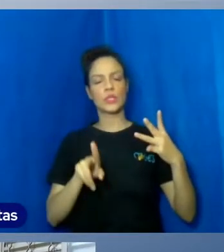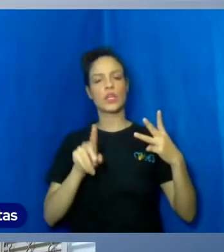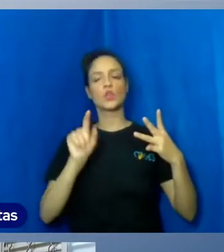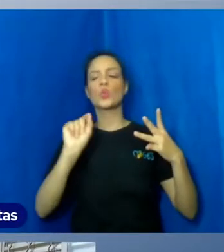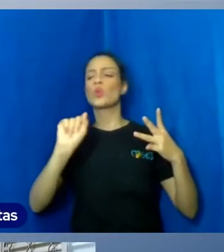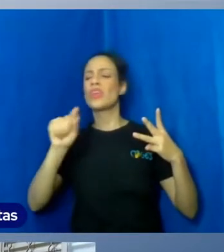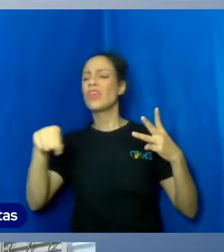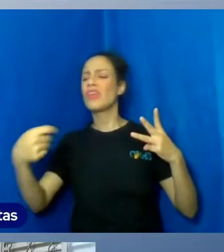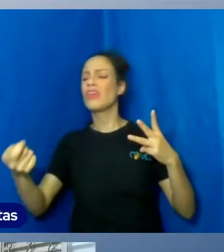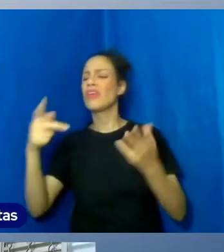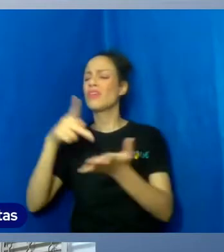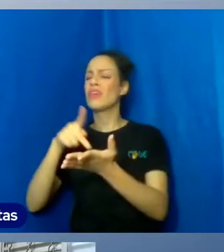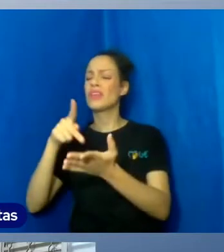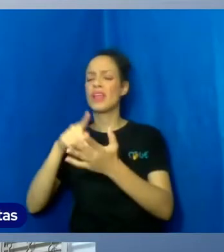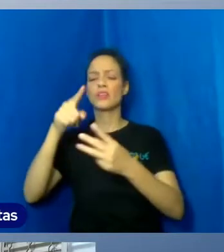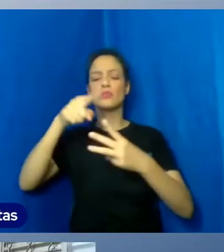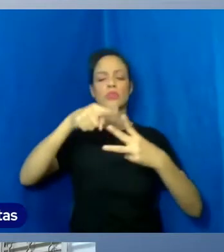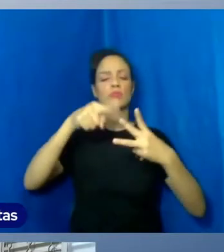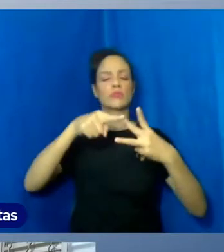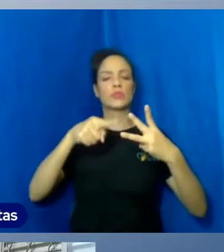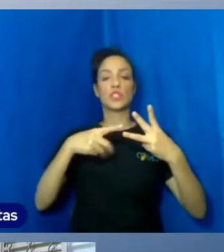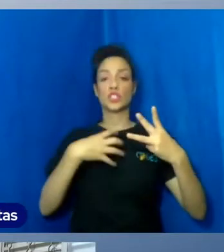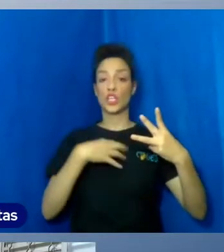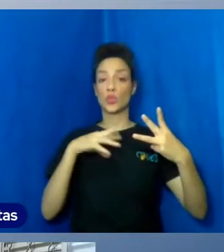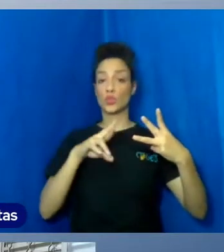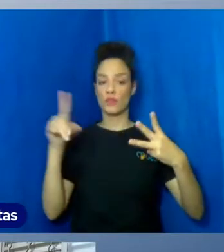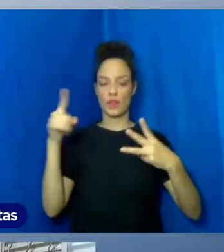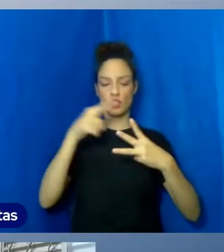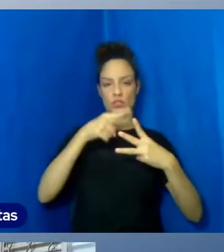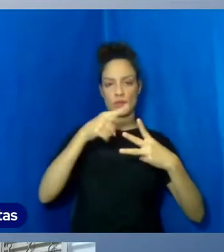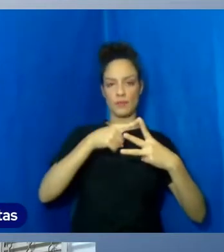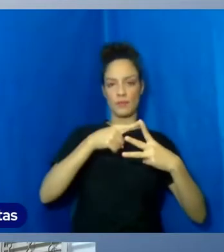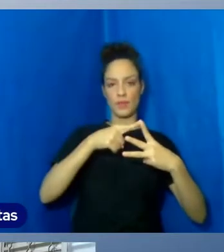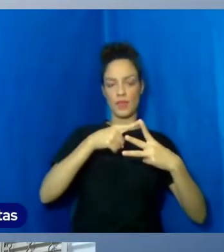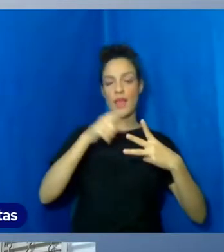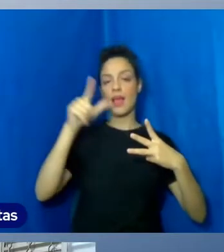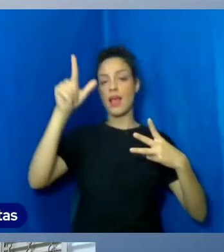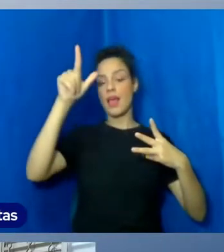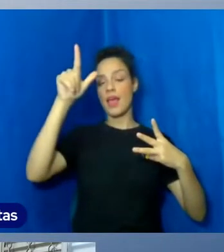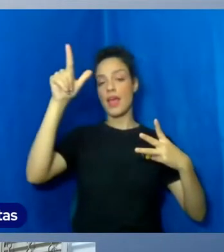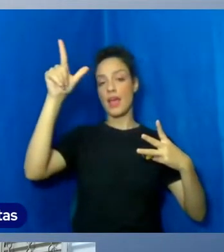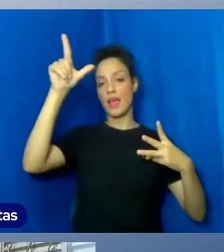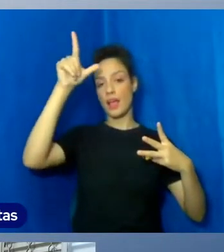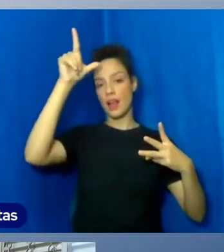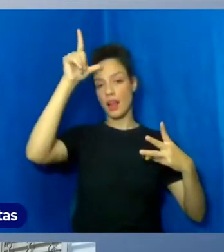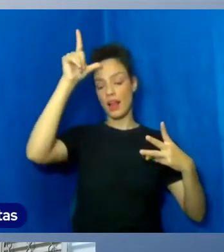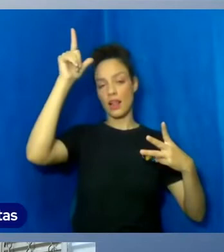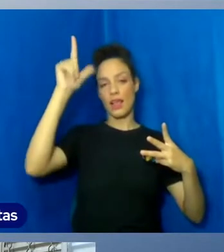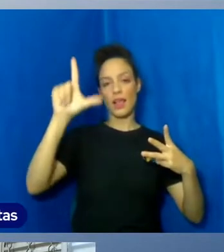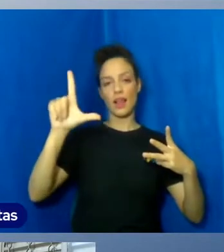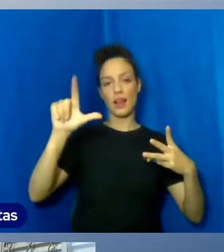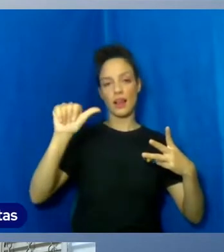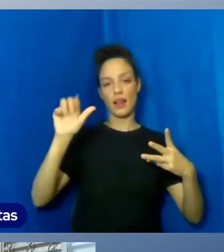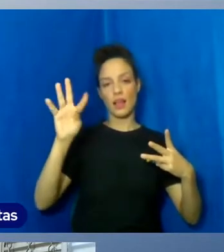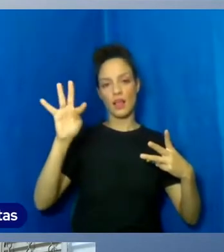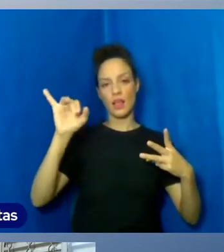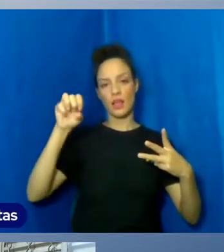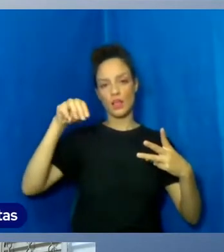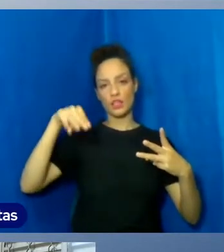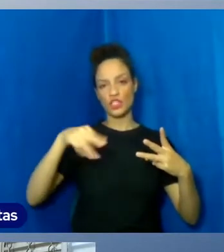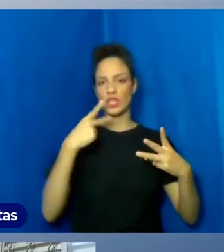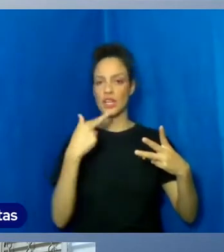Para os romanos, verdade, em latim, se chama veritas. E é a capacidade de bem